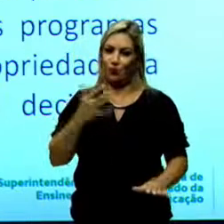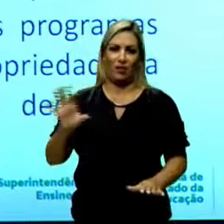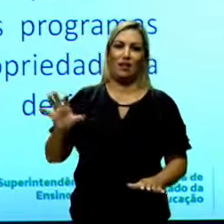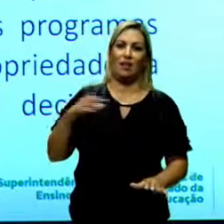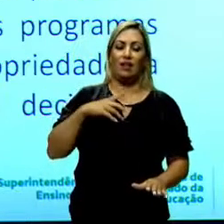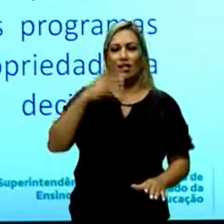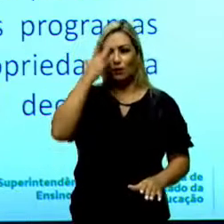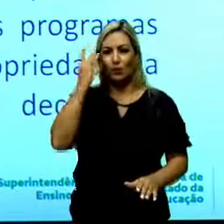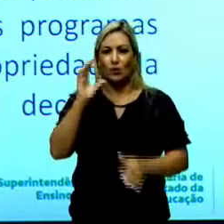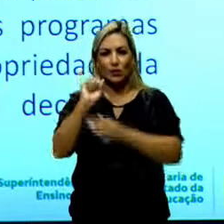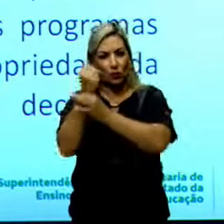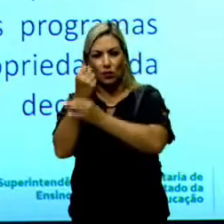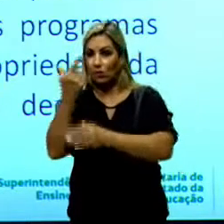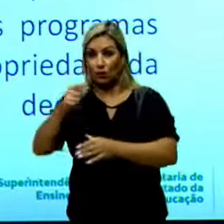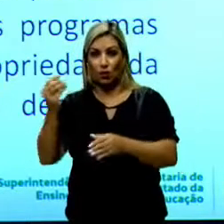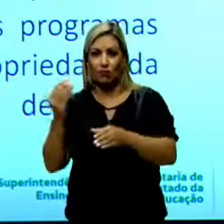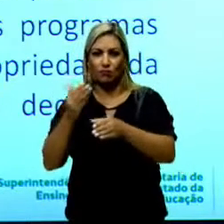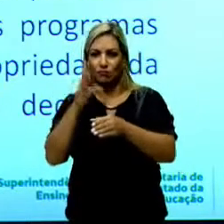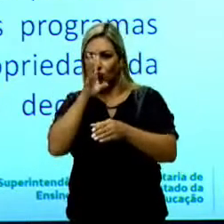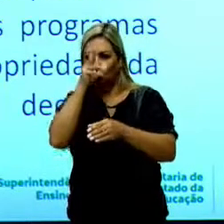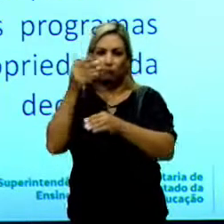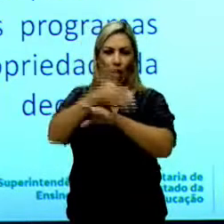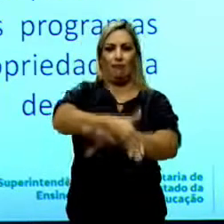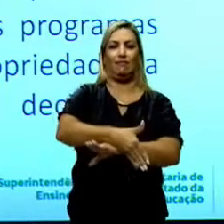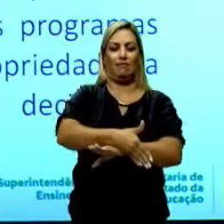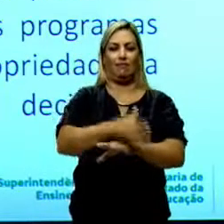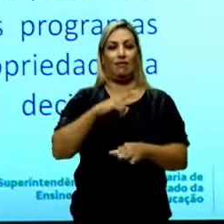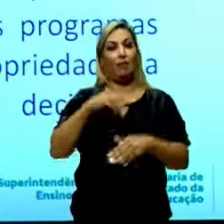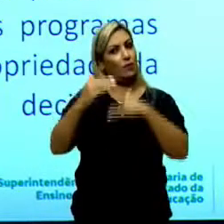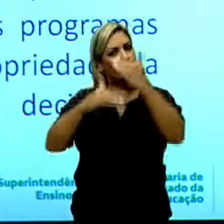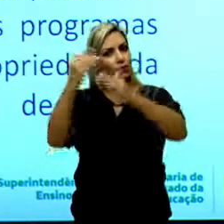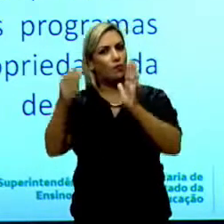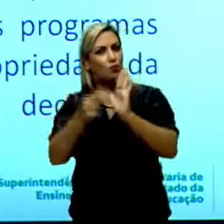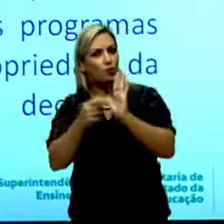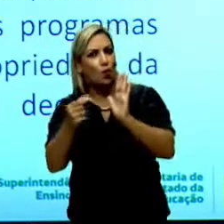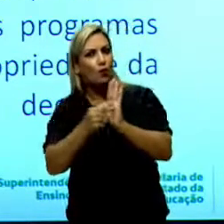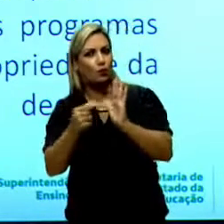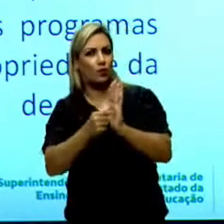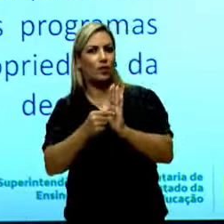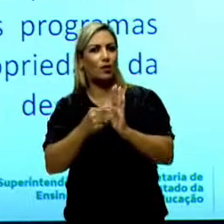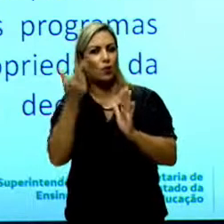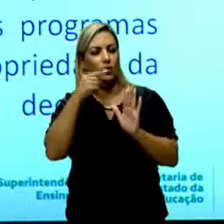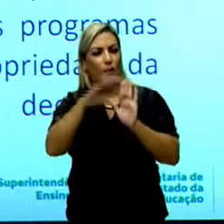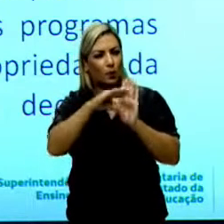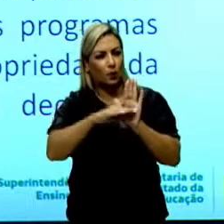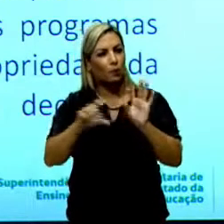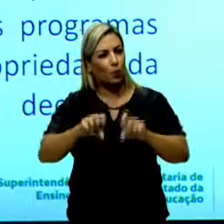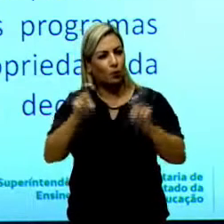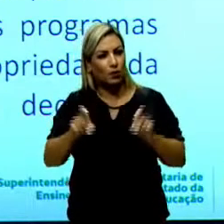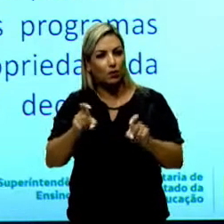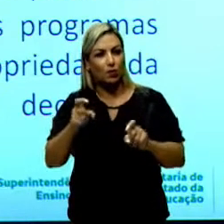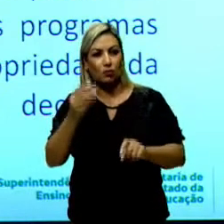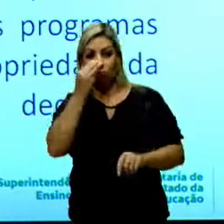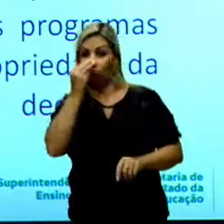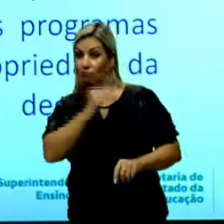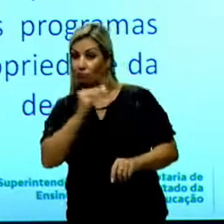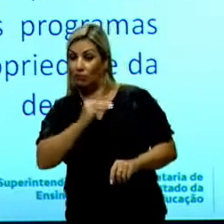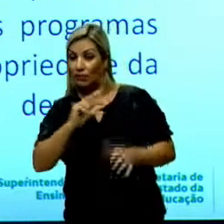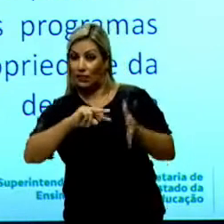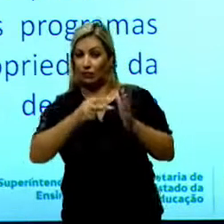violadores de segurança. Esses desenvolvedores de software se recusam a reconhecer o significado